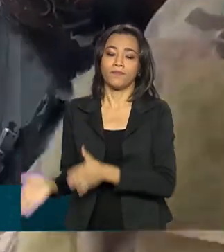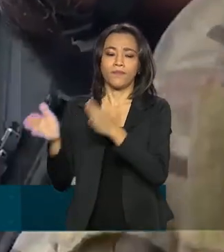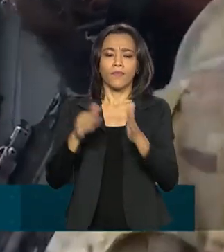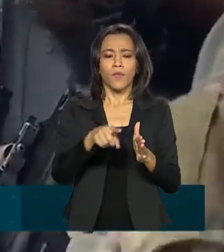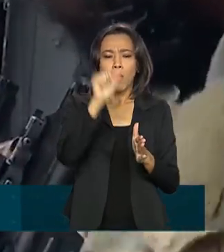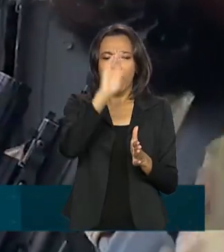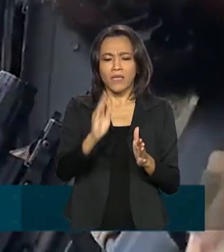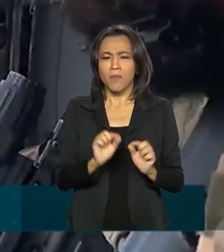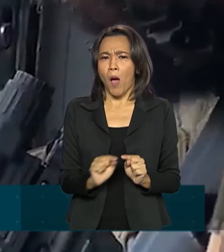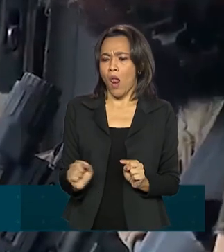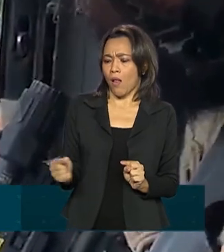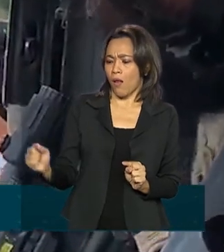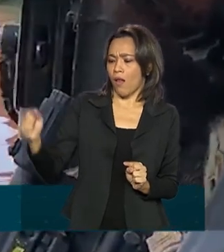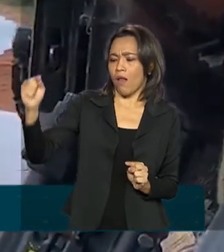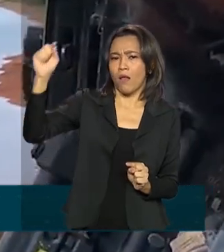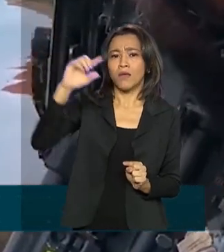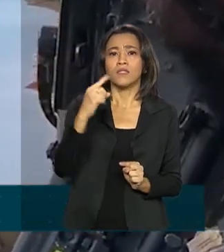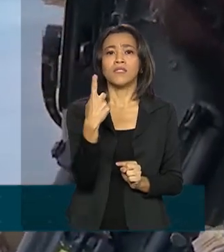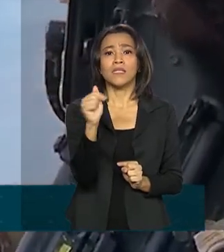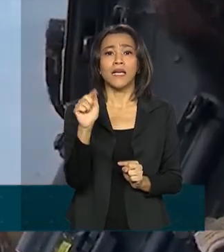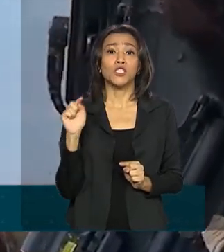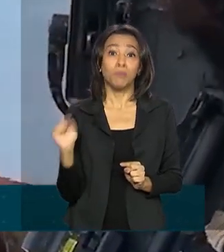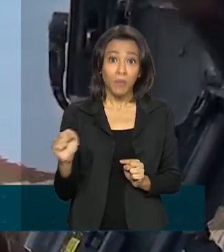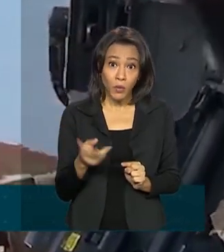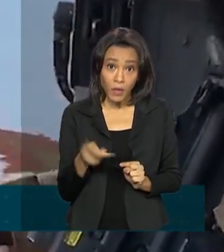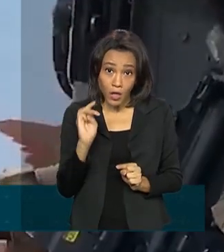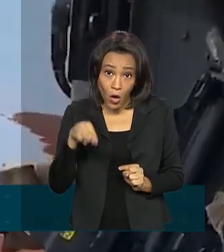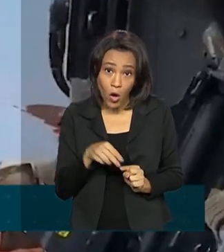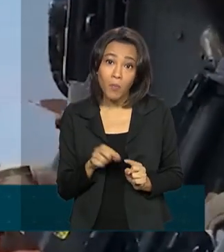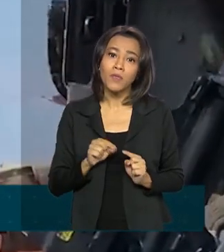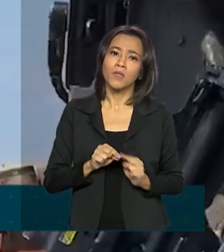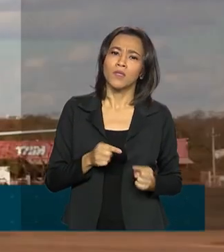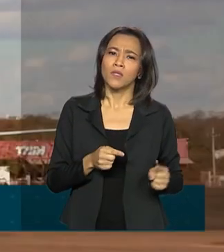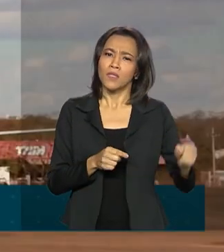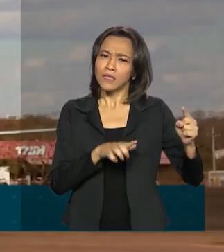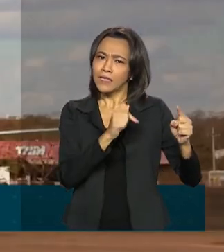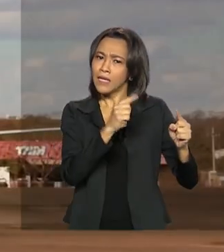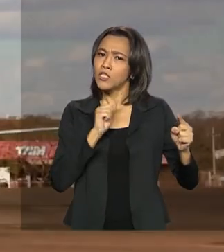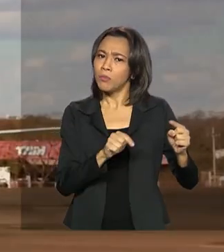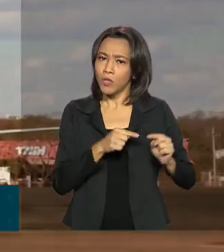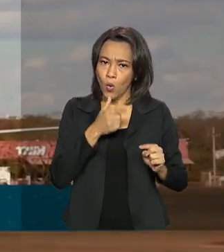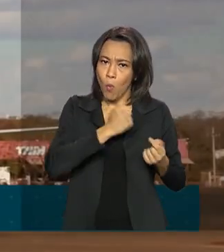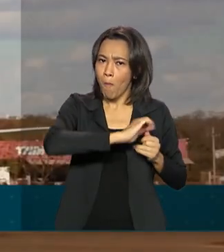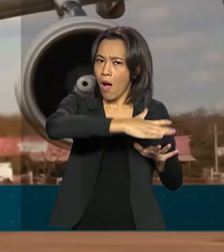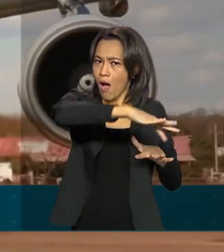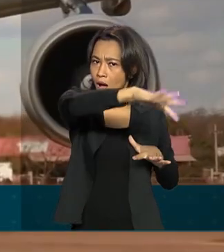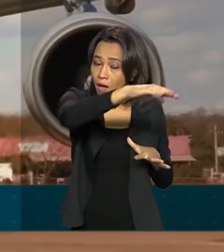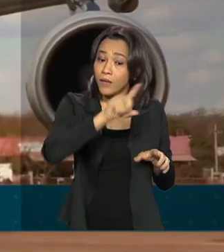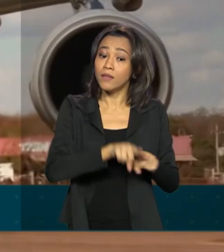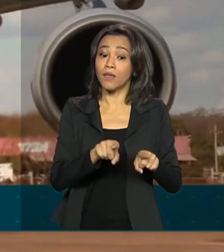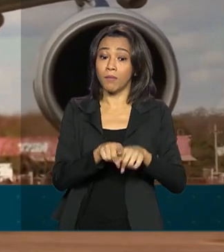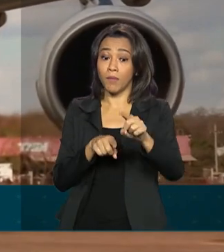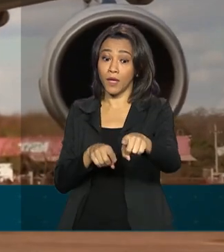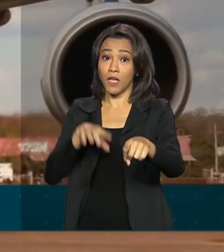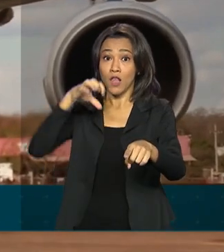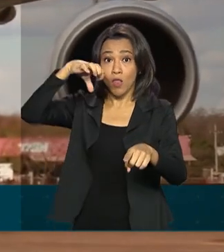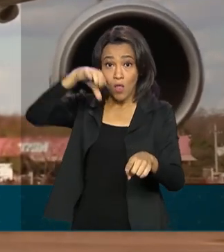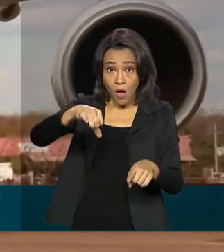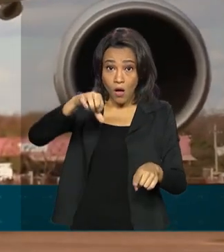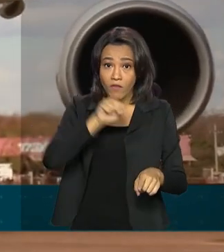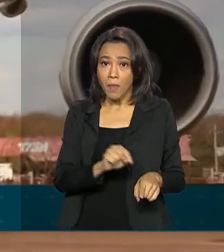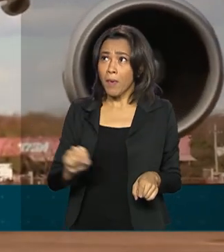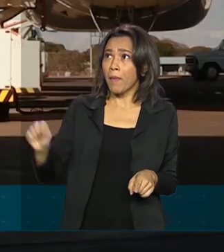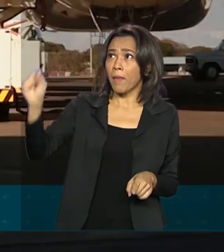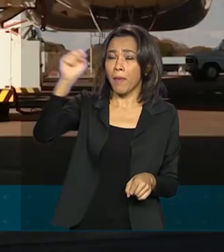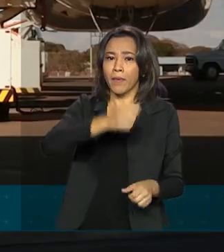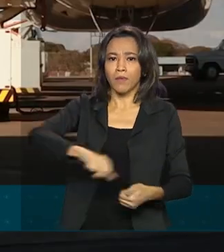mil quilômetros de fronteira terrestre, 7 mil quilômetros de fronteira marítima e ainda abriga nove dos 20 maiores aeroportos da